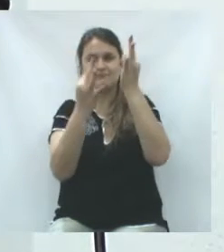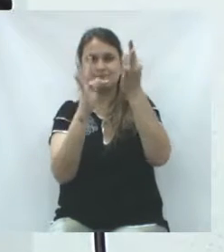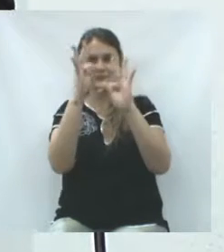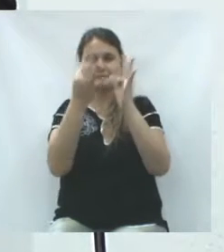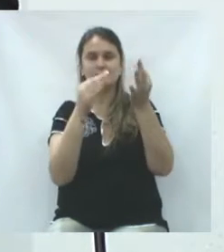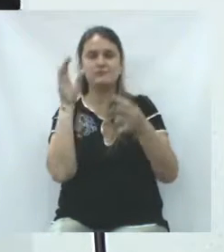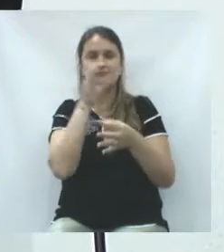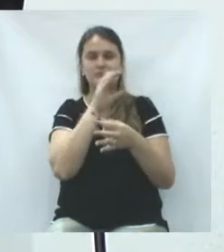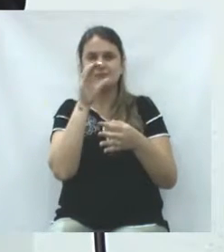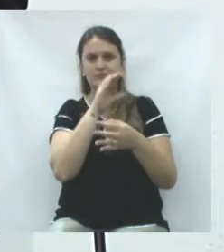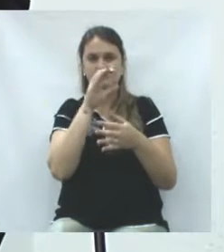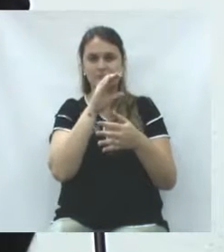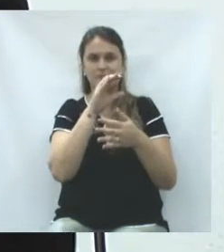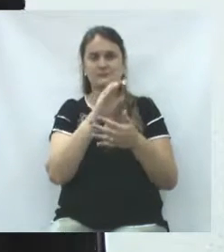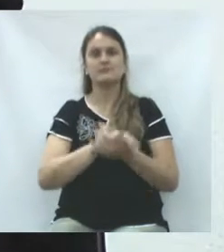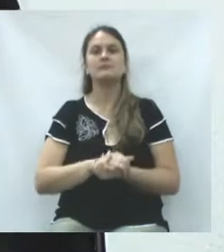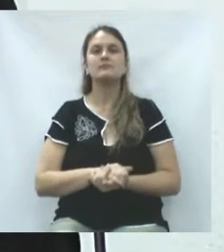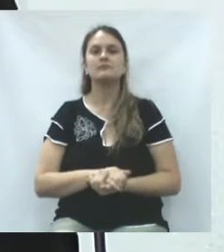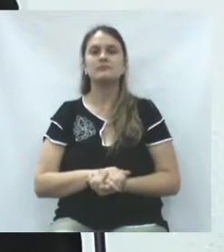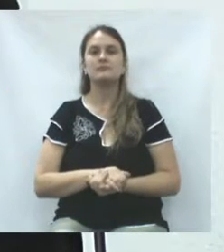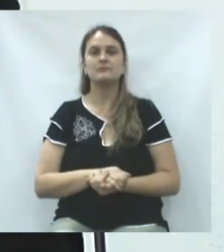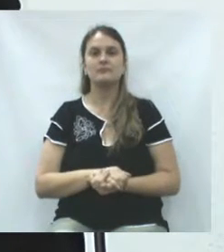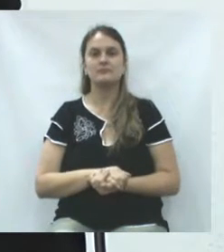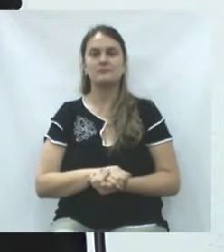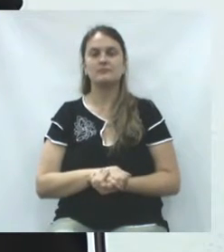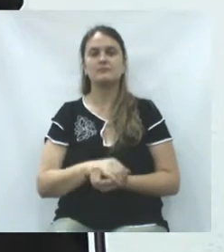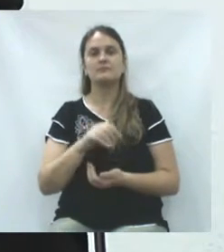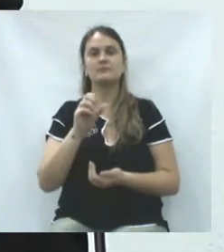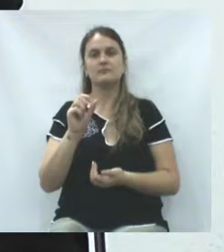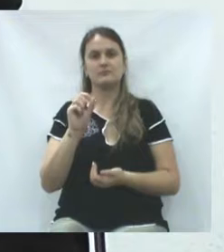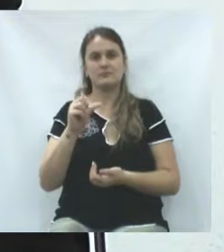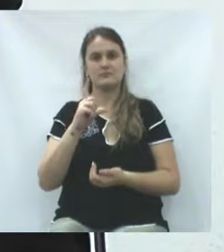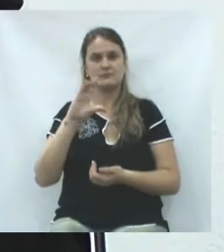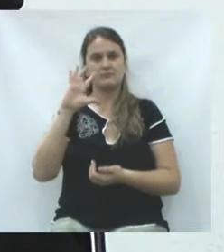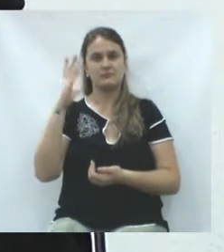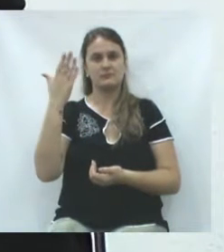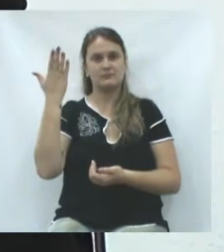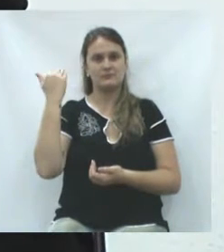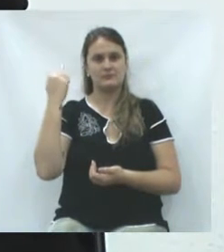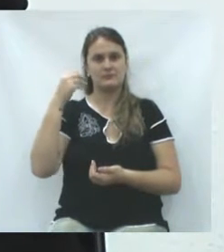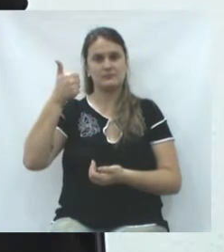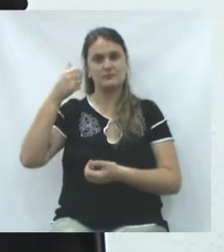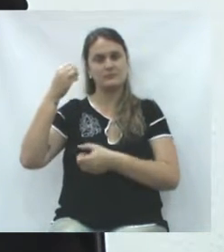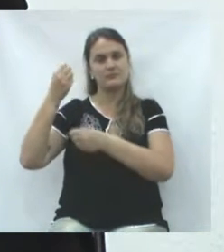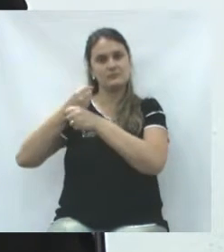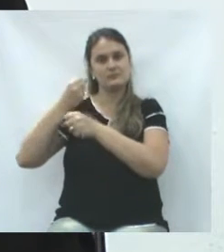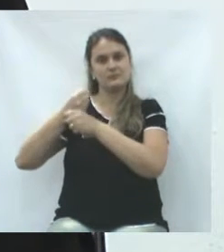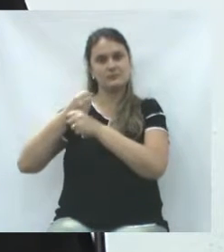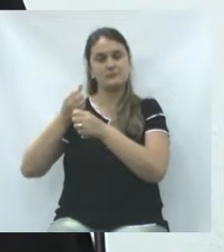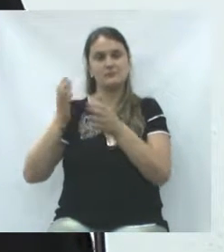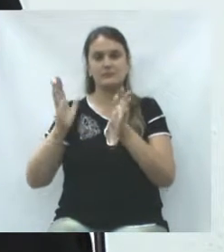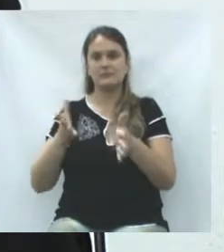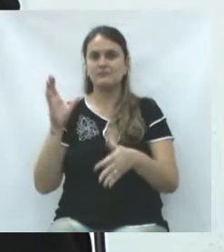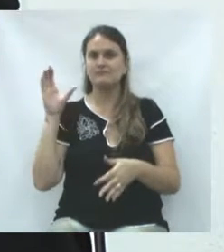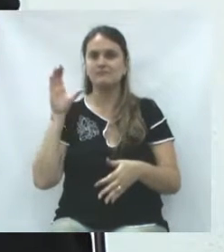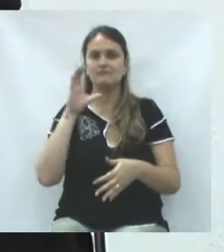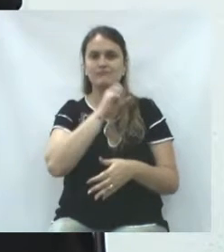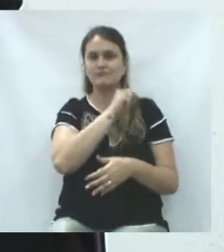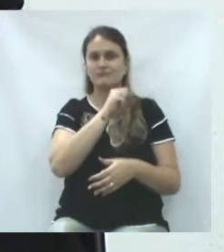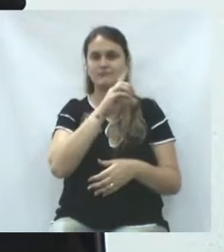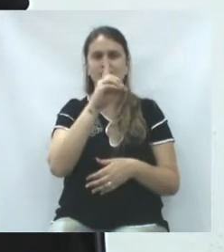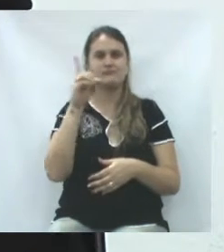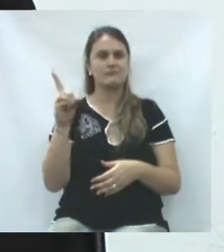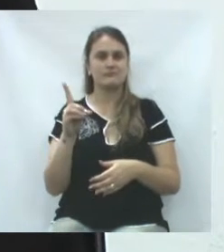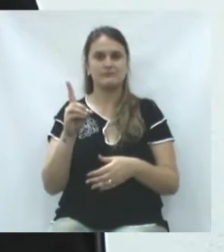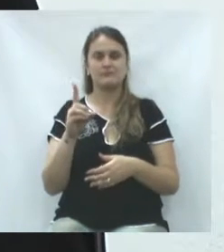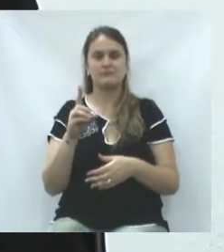vem a velocidade muito rápida. O que transcorria antes, em dez anos, ocorre agora, em